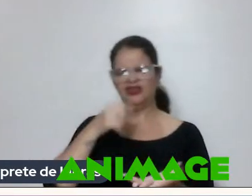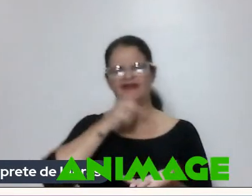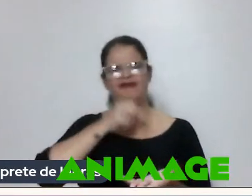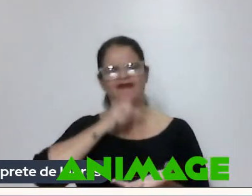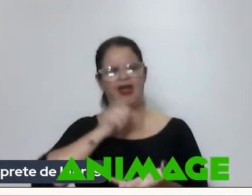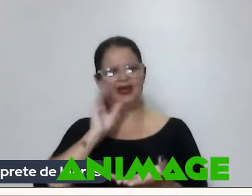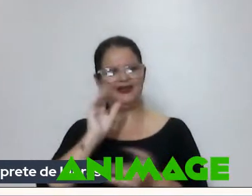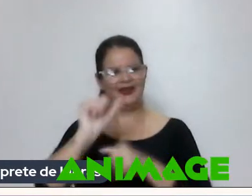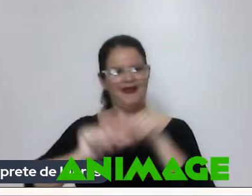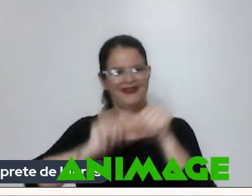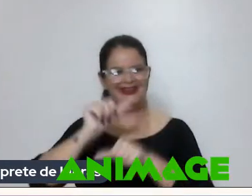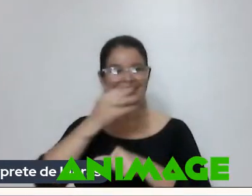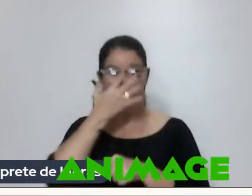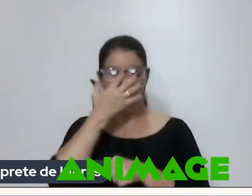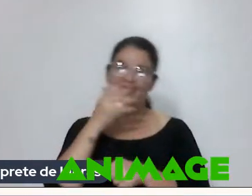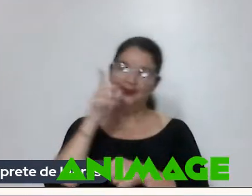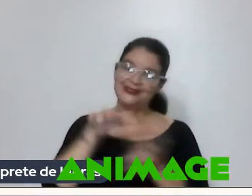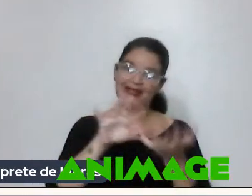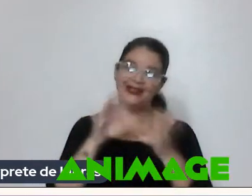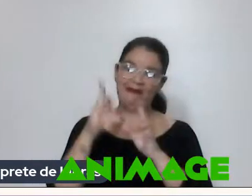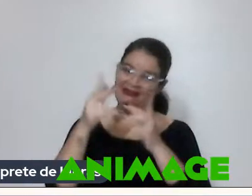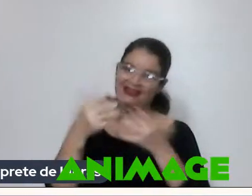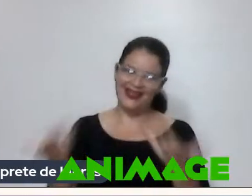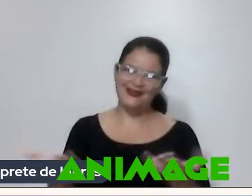De certa maneira É isso